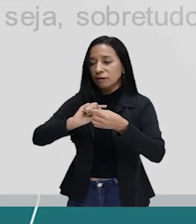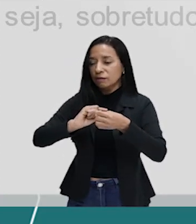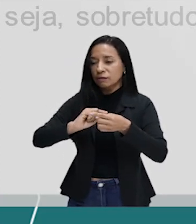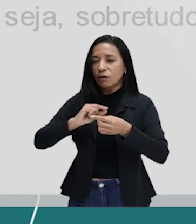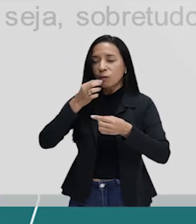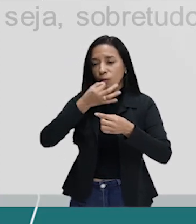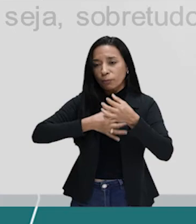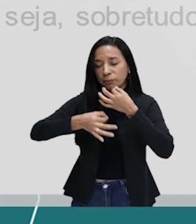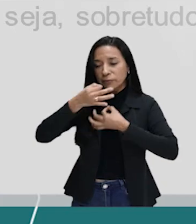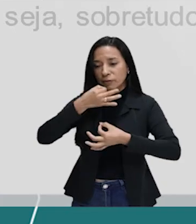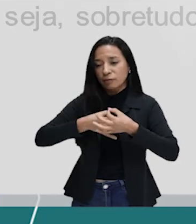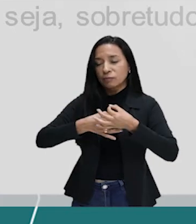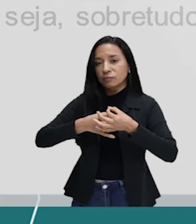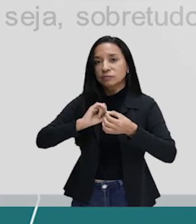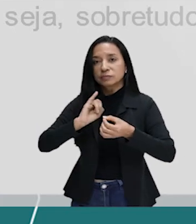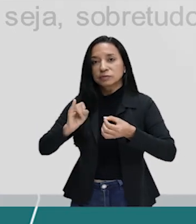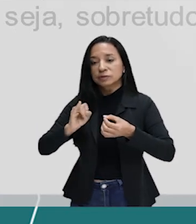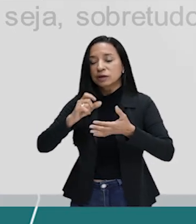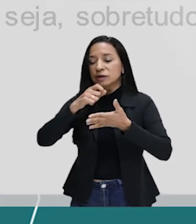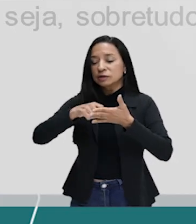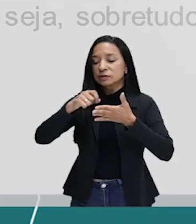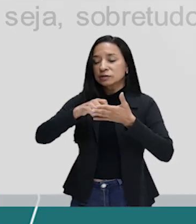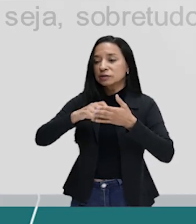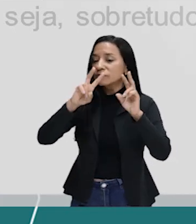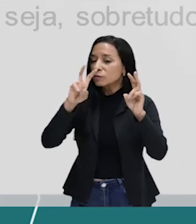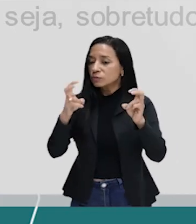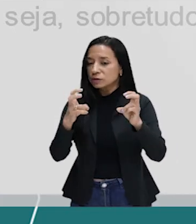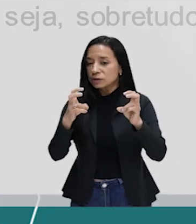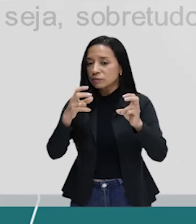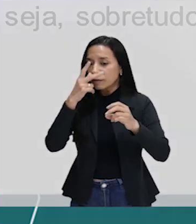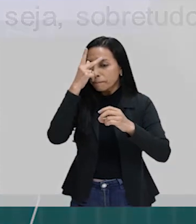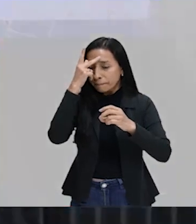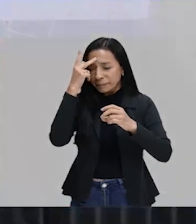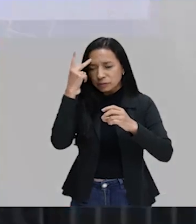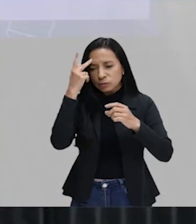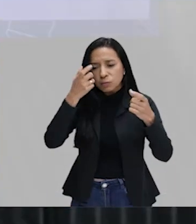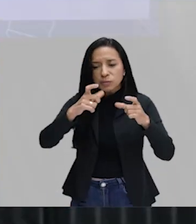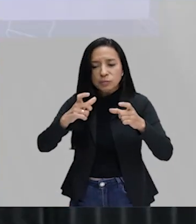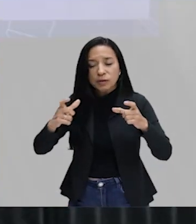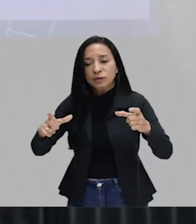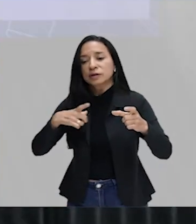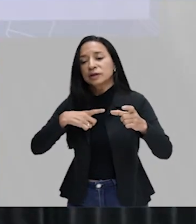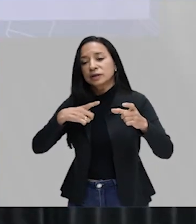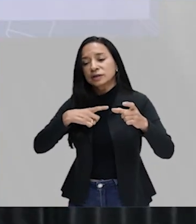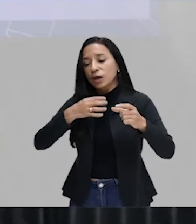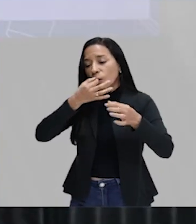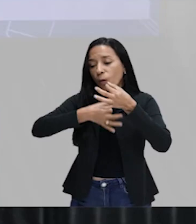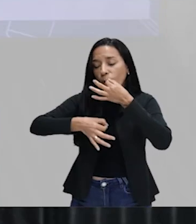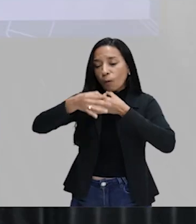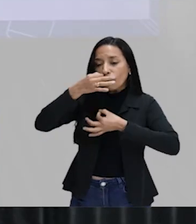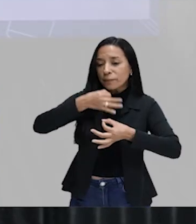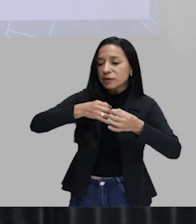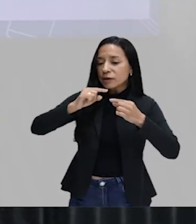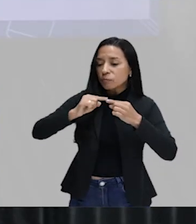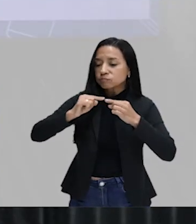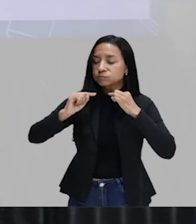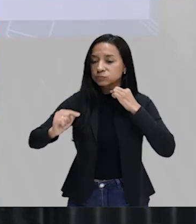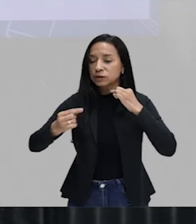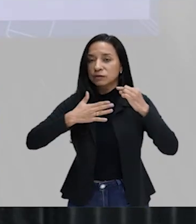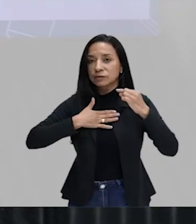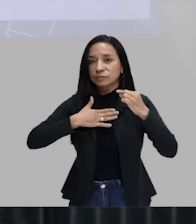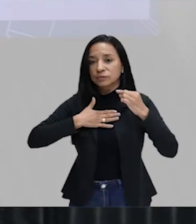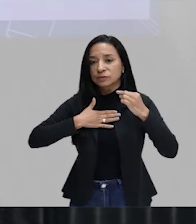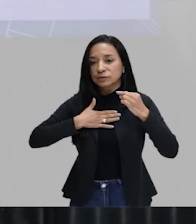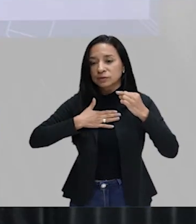onde a maioria daquelas pessoas tem uma opinião contrária à minha, eu já vou rechear o meu texto de contra-argumentos, porque eu já sei quais são os argumentos